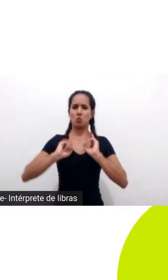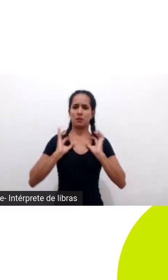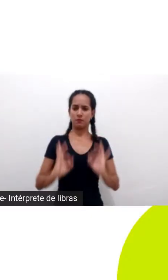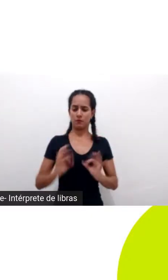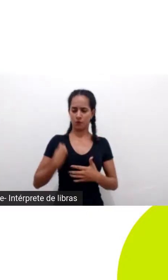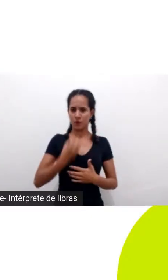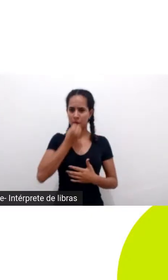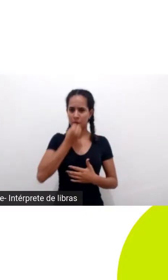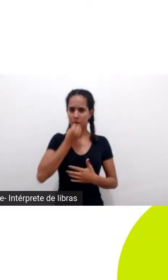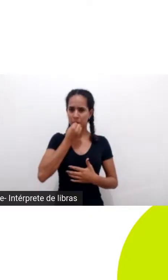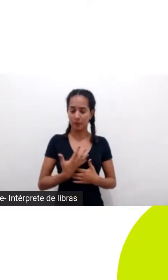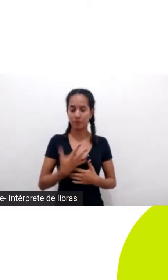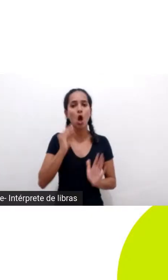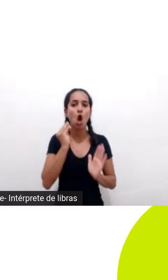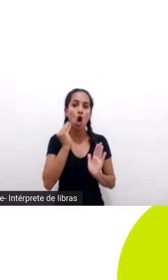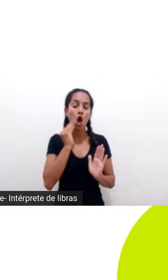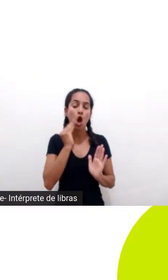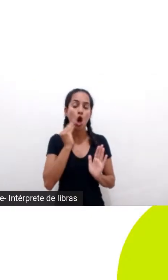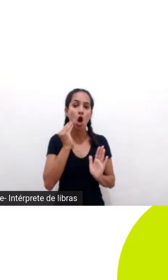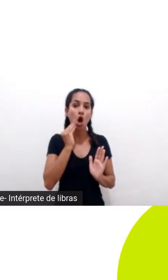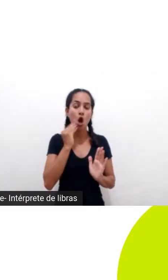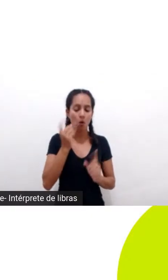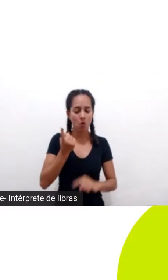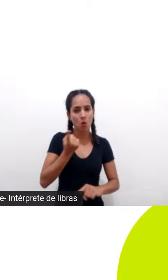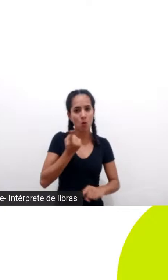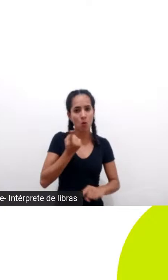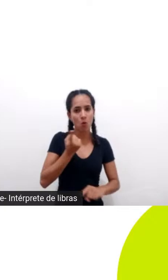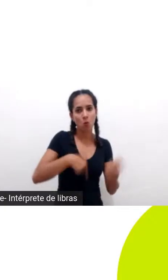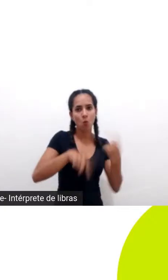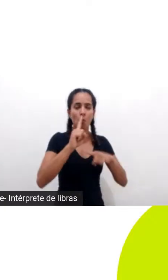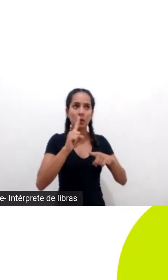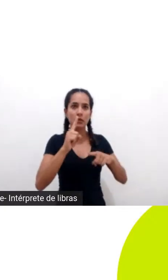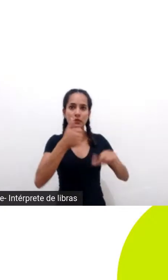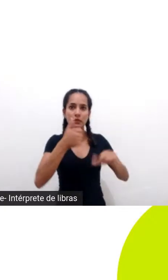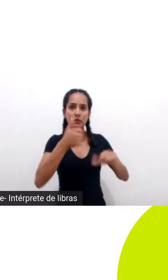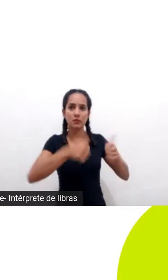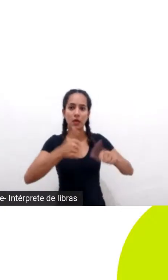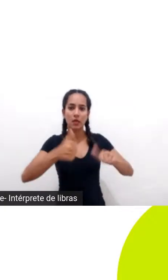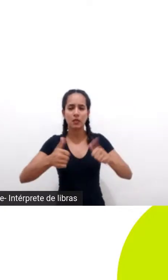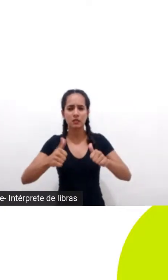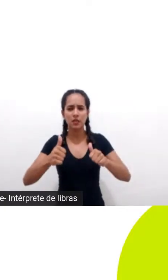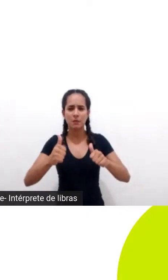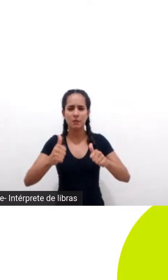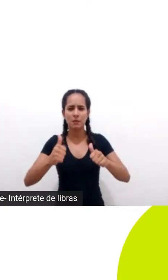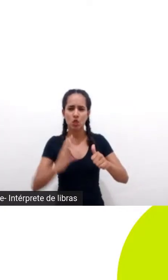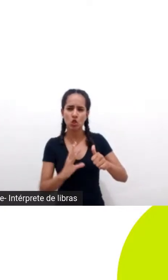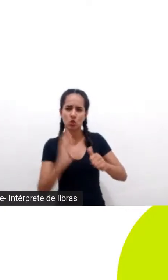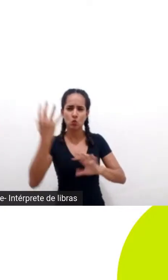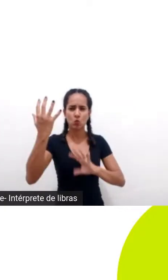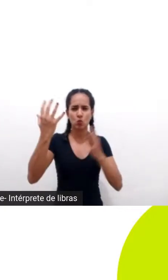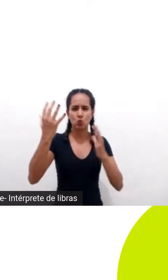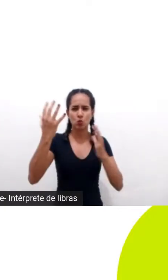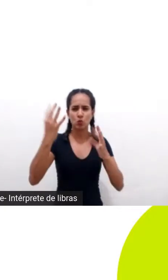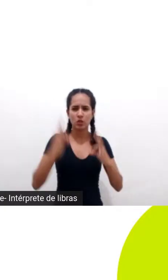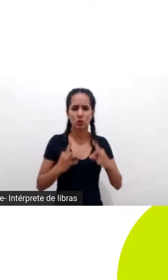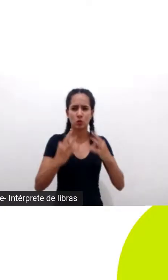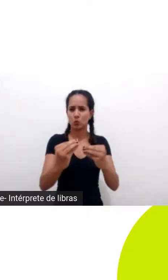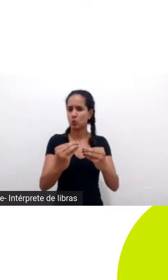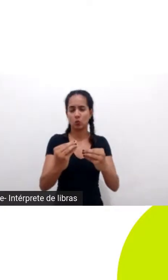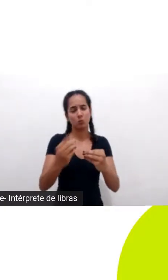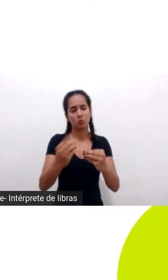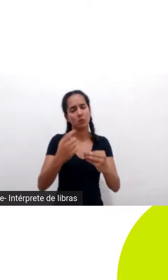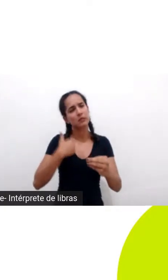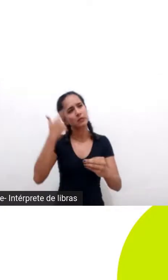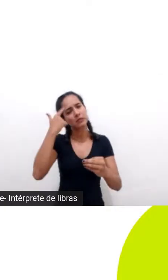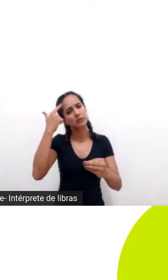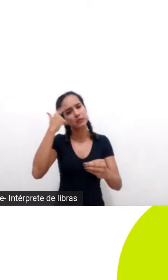gente o decrescimento ele oferece uma lente de análise mas ele não oferece todas as soluções e eu até tinha dificuldade de entender decrescimento vindo de um